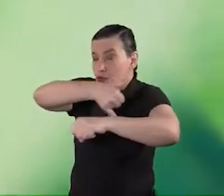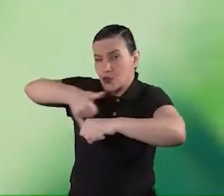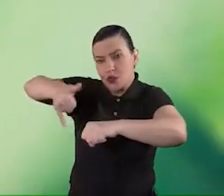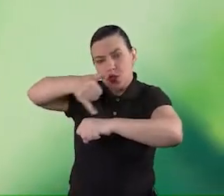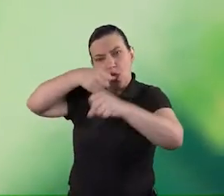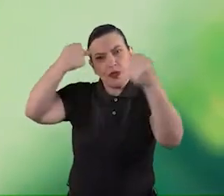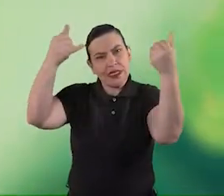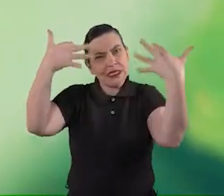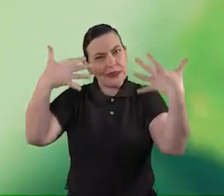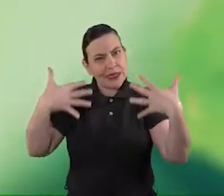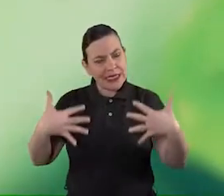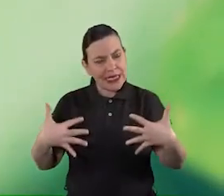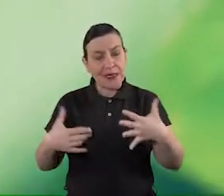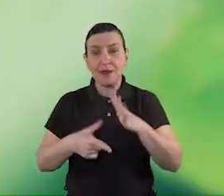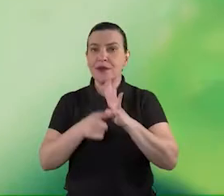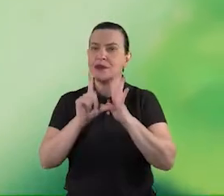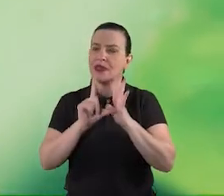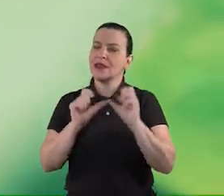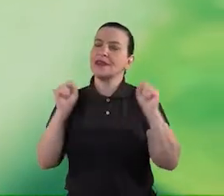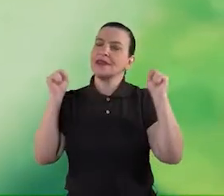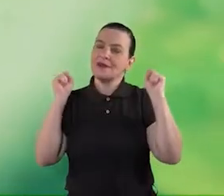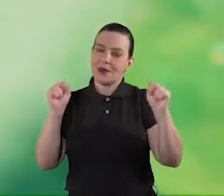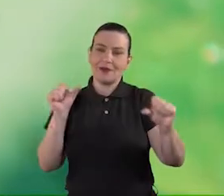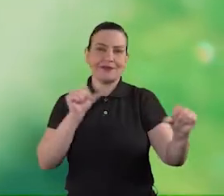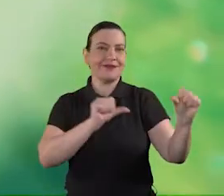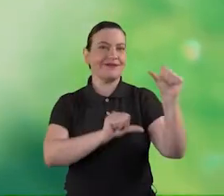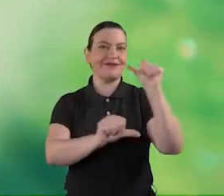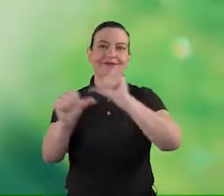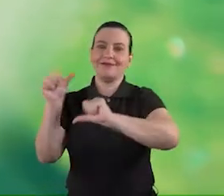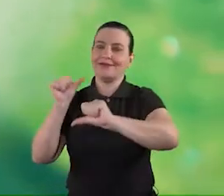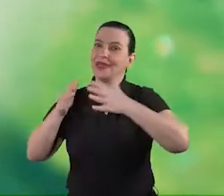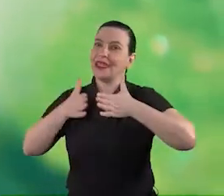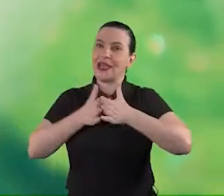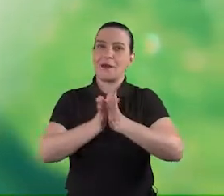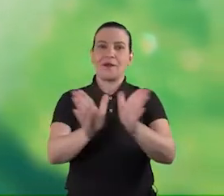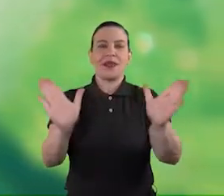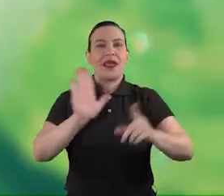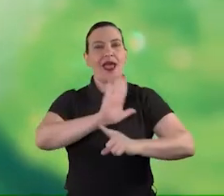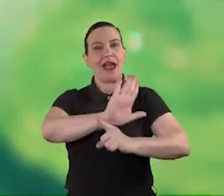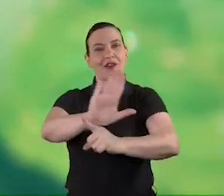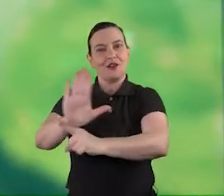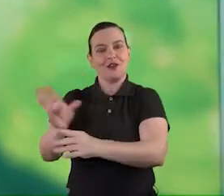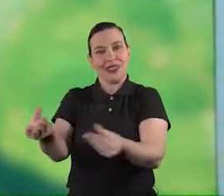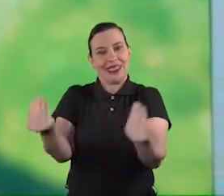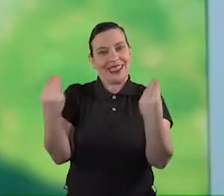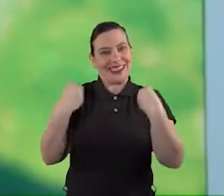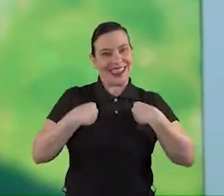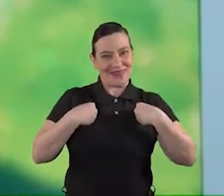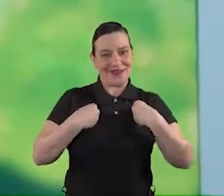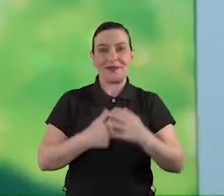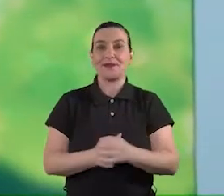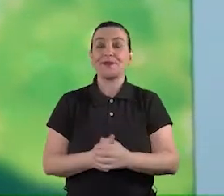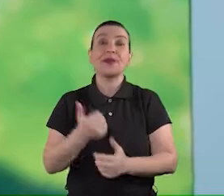falamos sobre isso antes podemos melhorar e ampliar o benefício que recebemos na ciência esse princípio